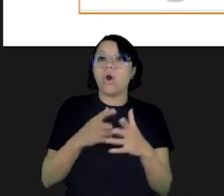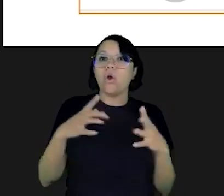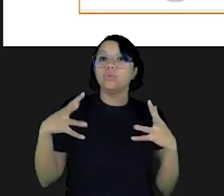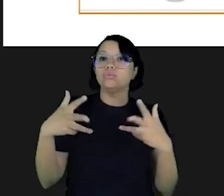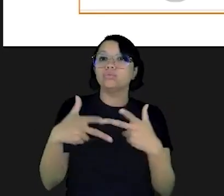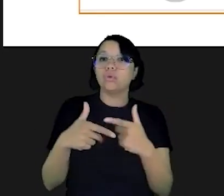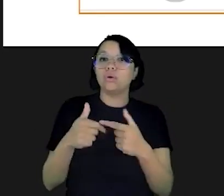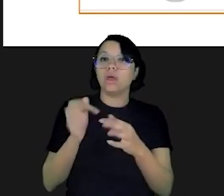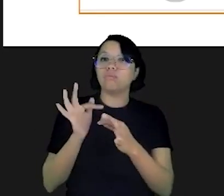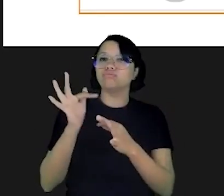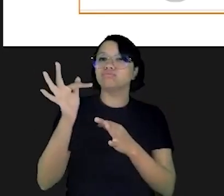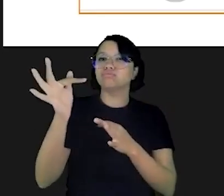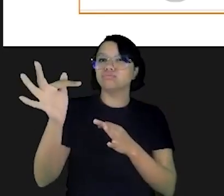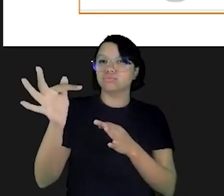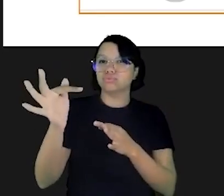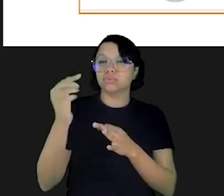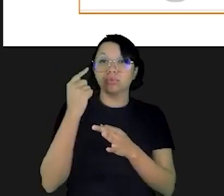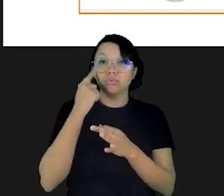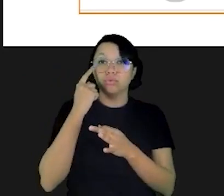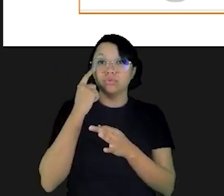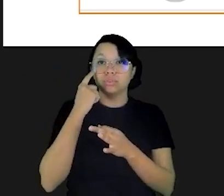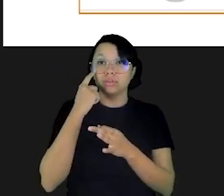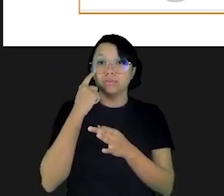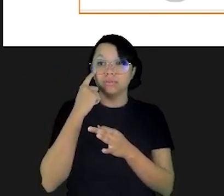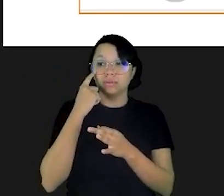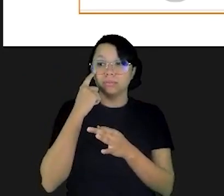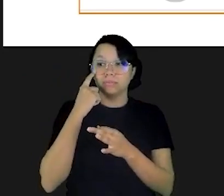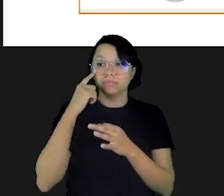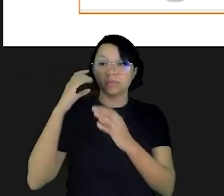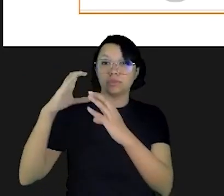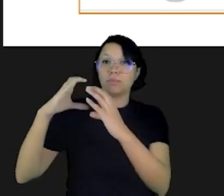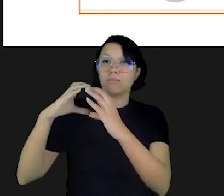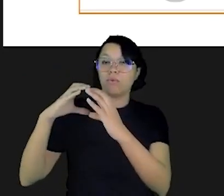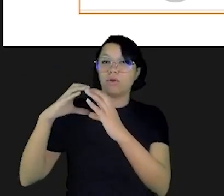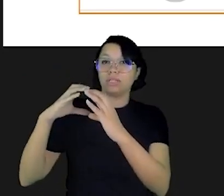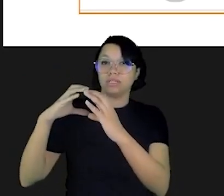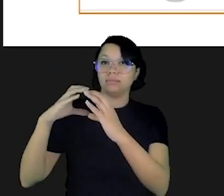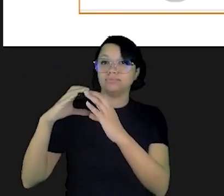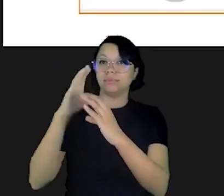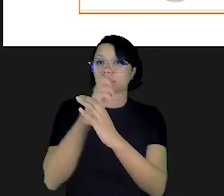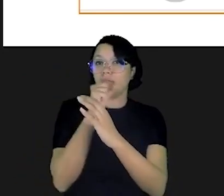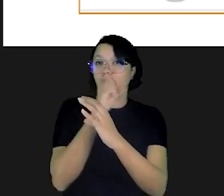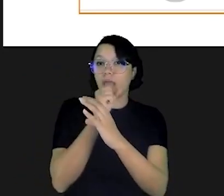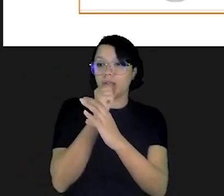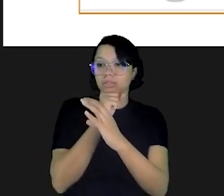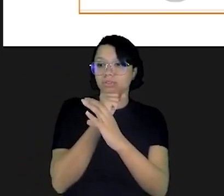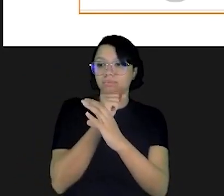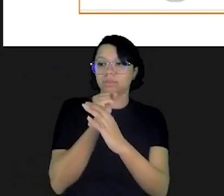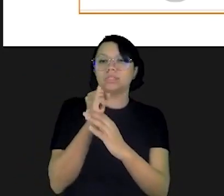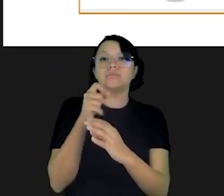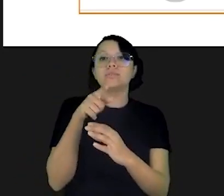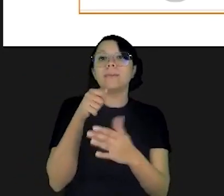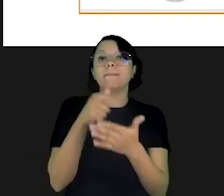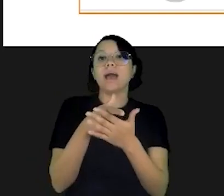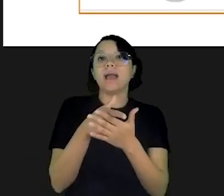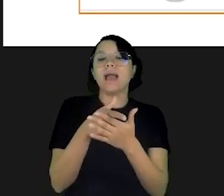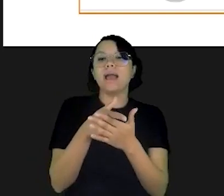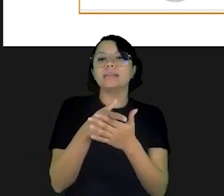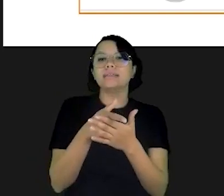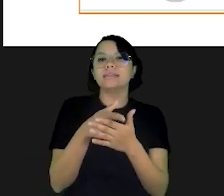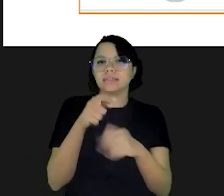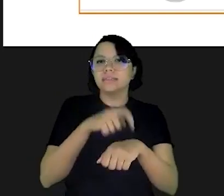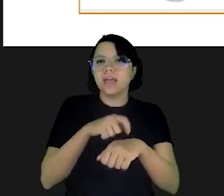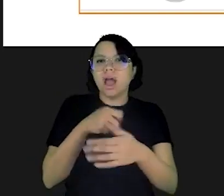respectivos total a prazo é aquele que vocês veem nas bolinhas cor de salmão cor de laranja